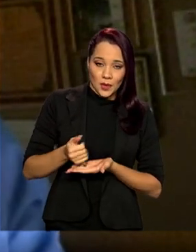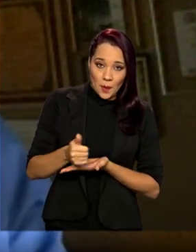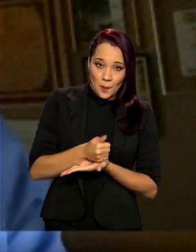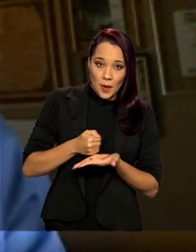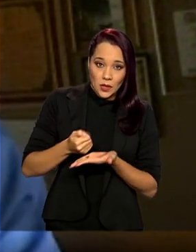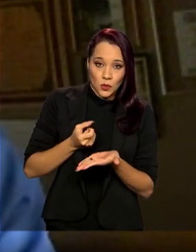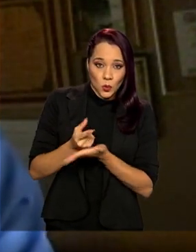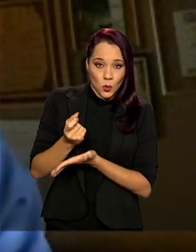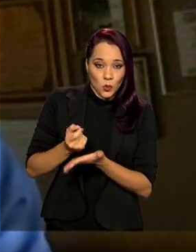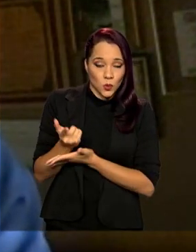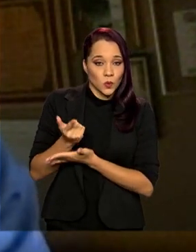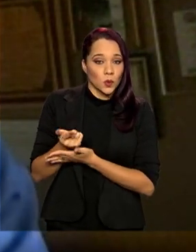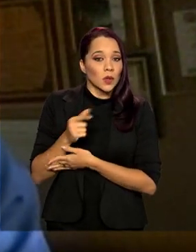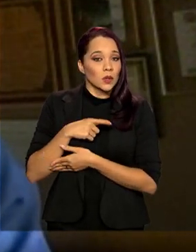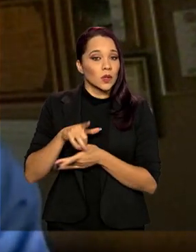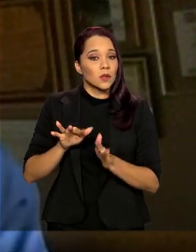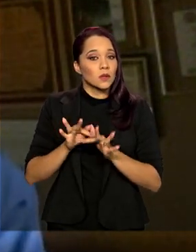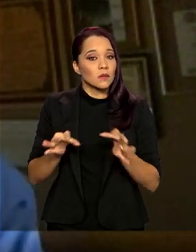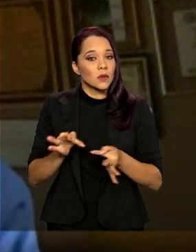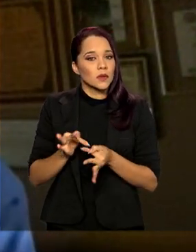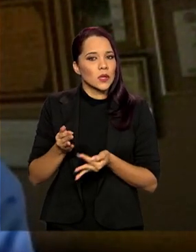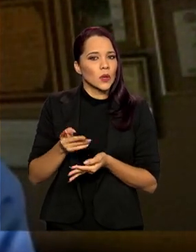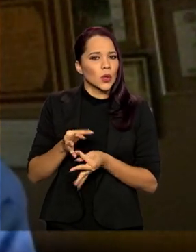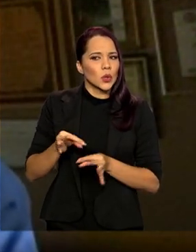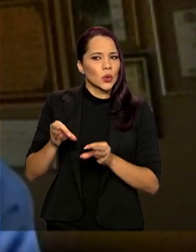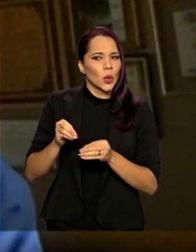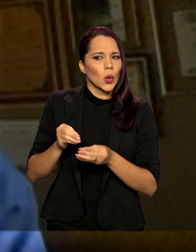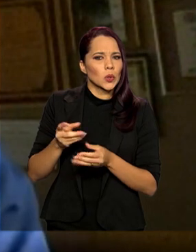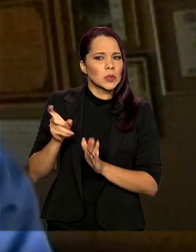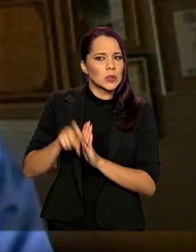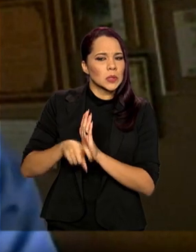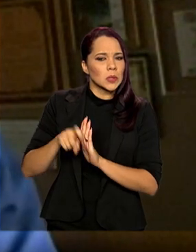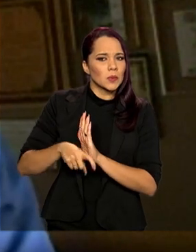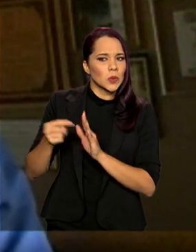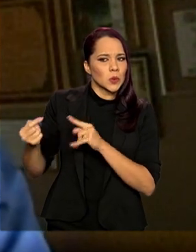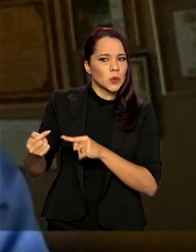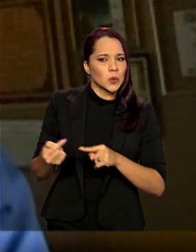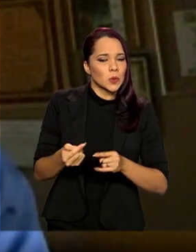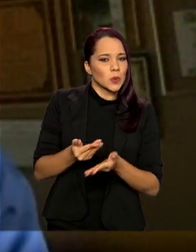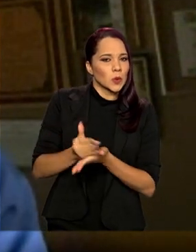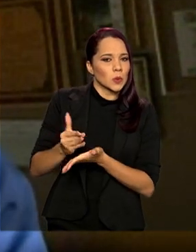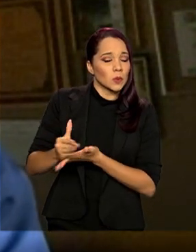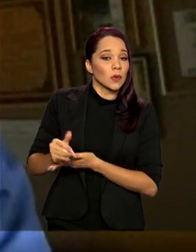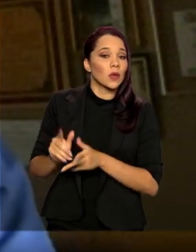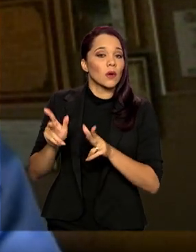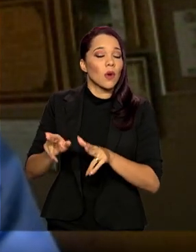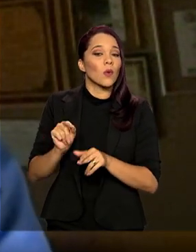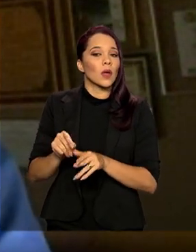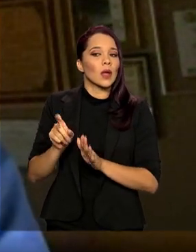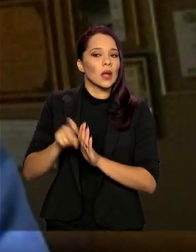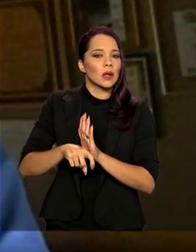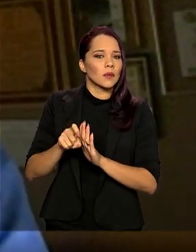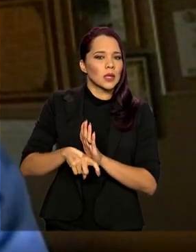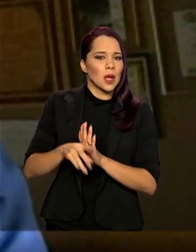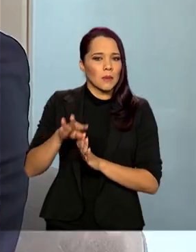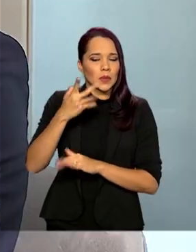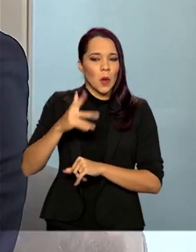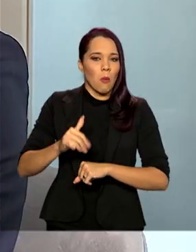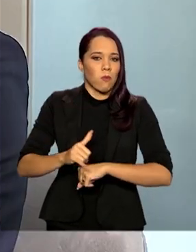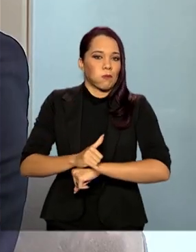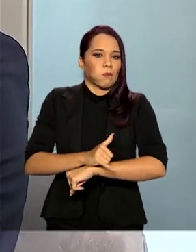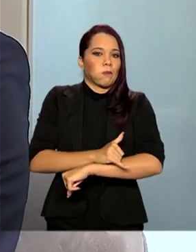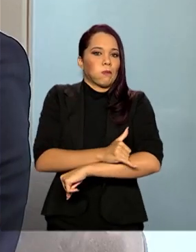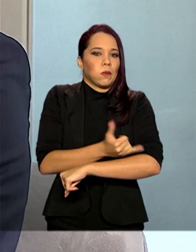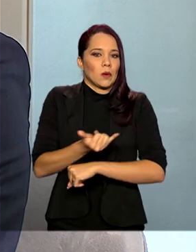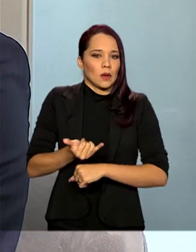a simplificação, eliminando todos os tributos concorrentes, é como você eliminar um obeso mórbido.